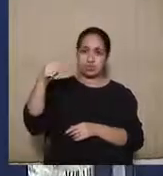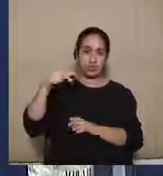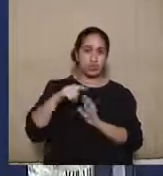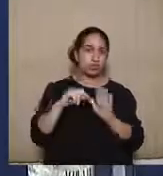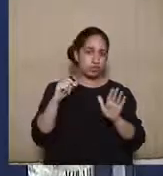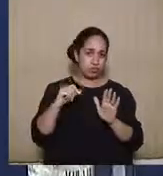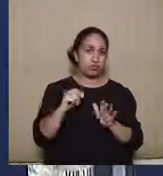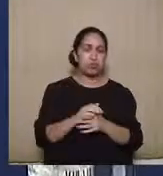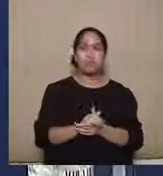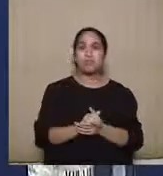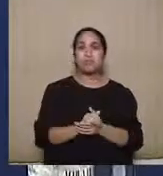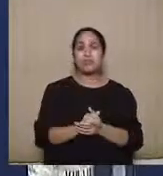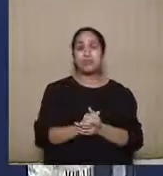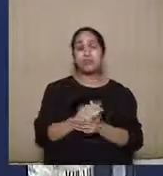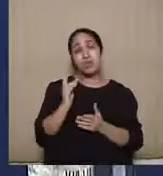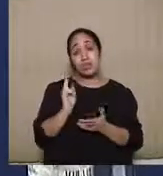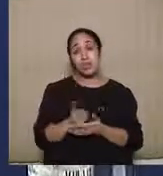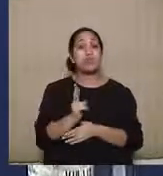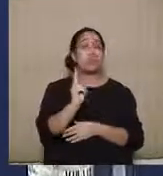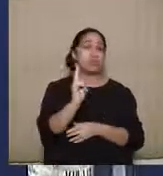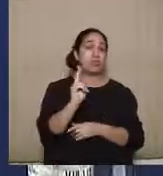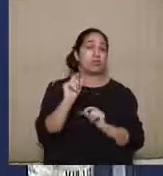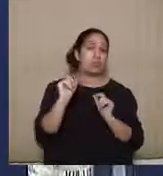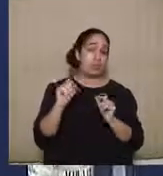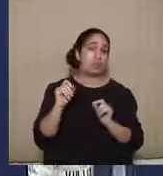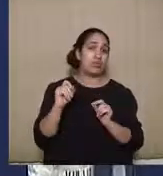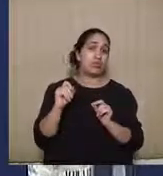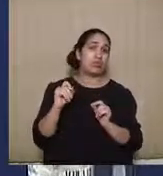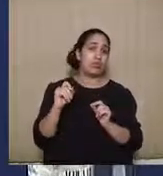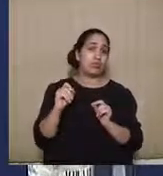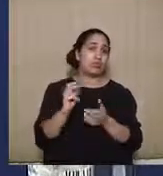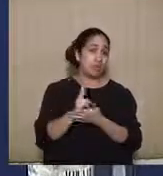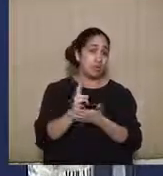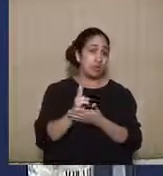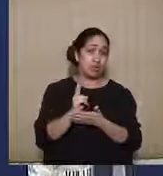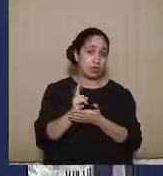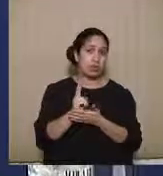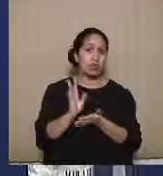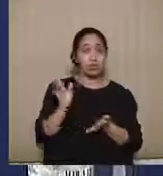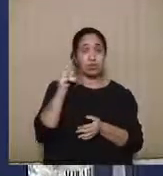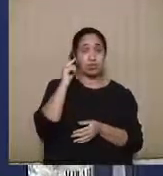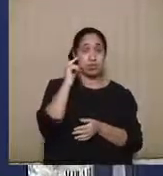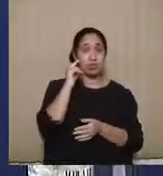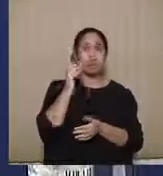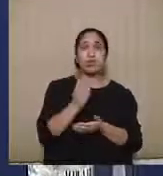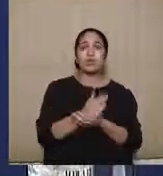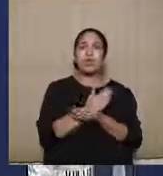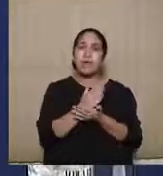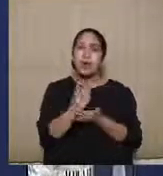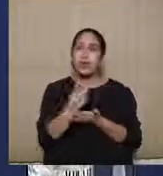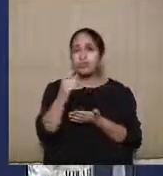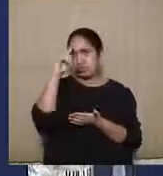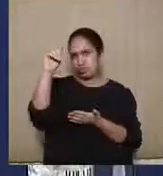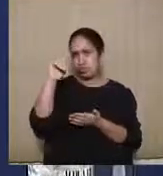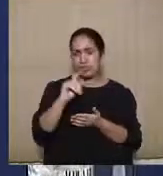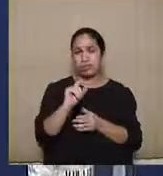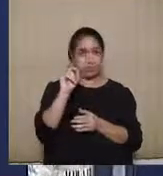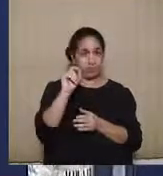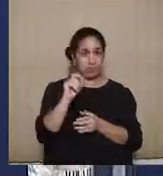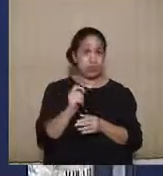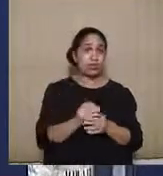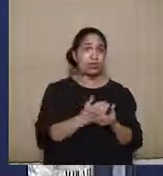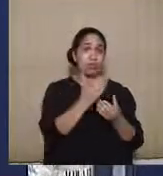vão seguir basicamente o mesmo procedimento, mas com essa ideia. Prazo inicial. Para as ações